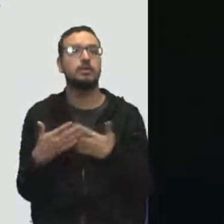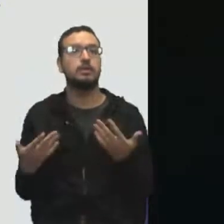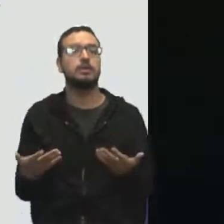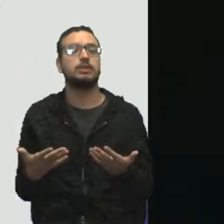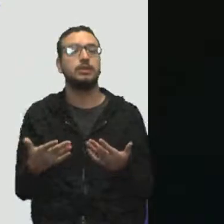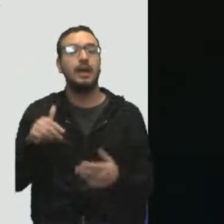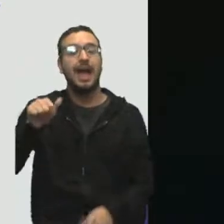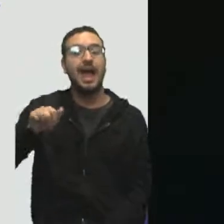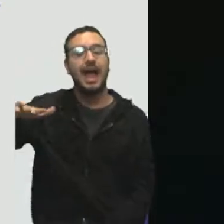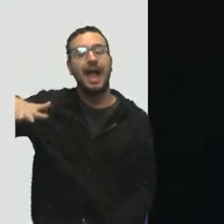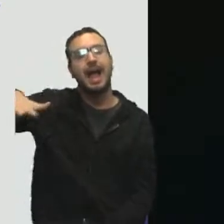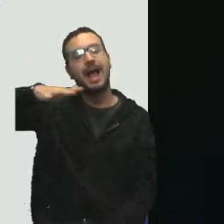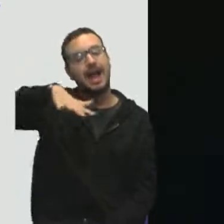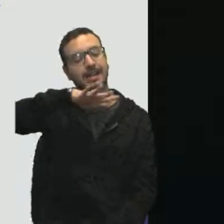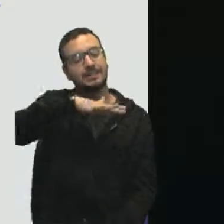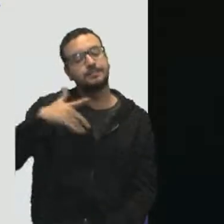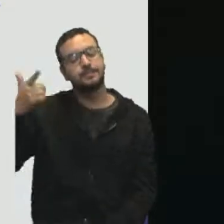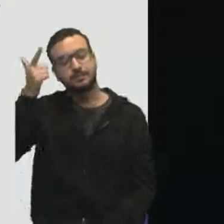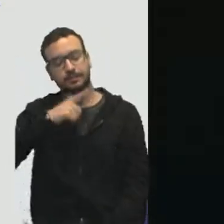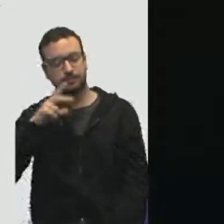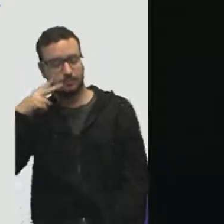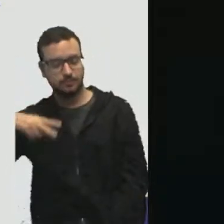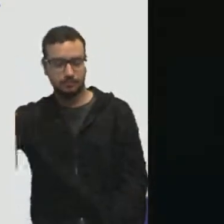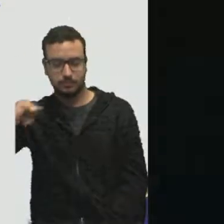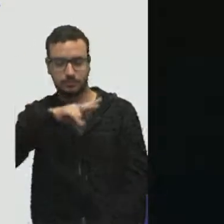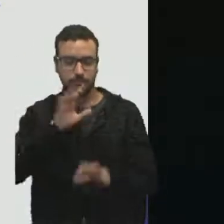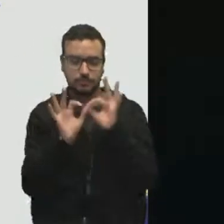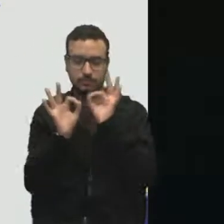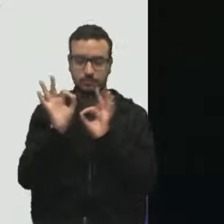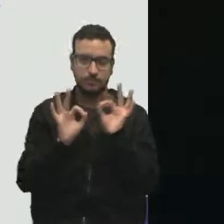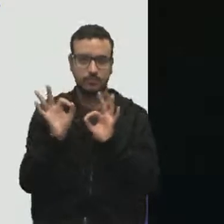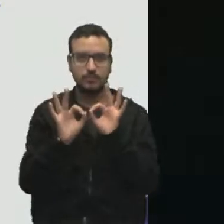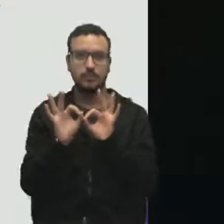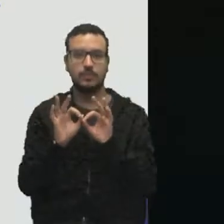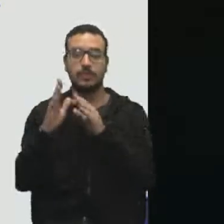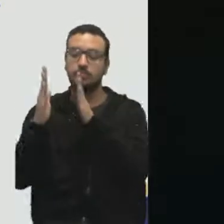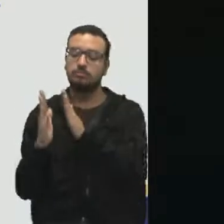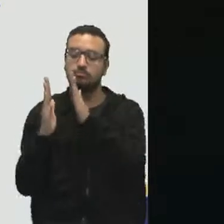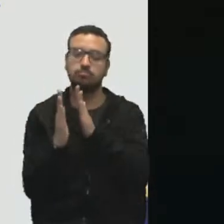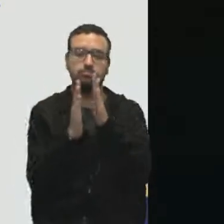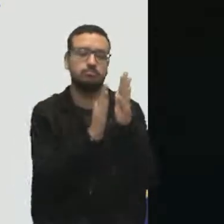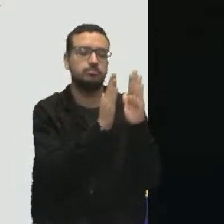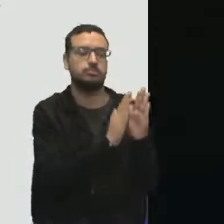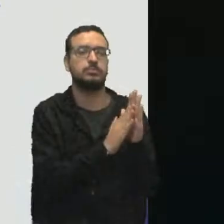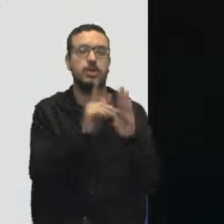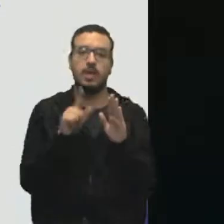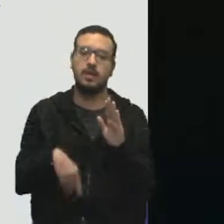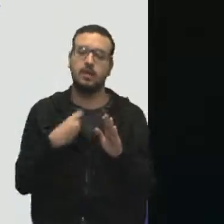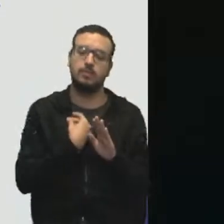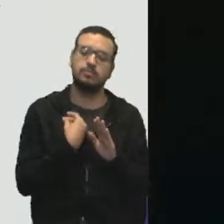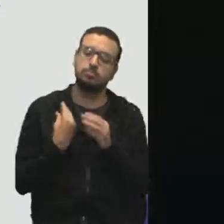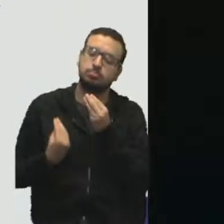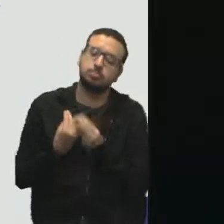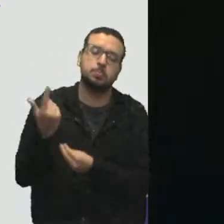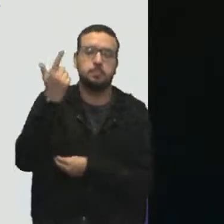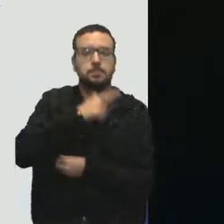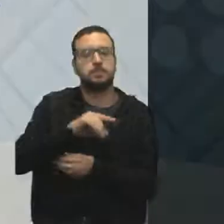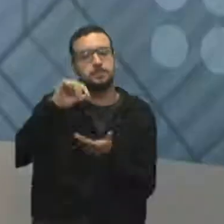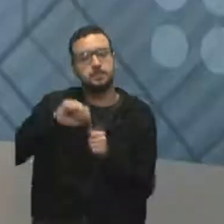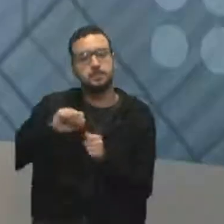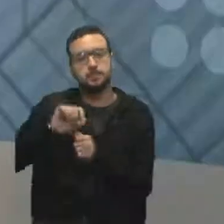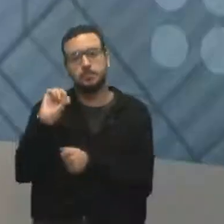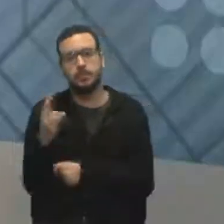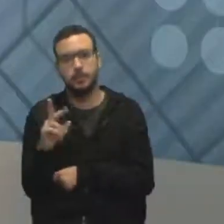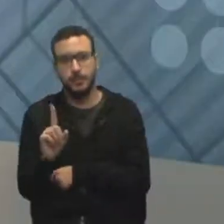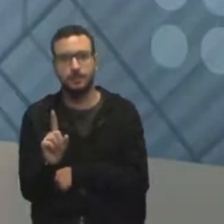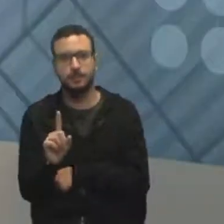essas áreas permitem que eu veja o plano geral e as etapas são o ciclo de vida de um projeto que você já conhece. Bom,